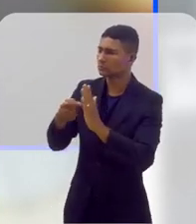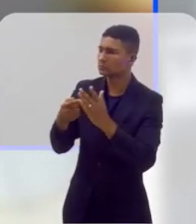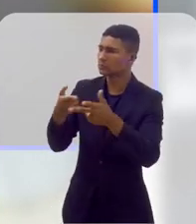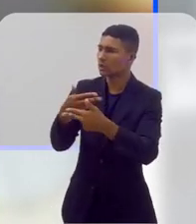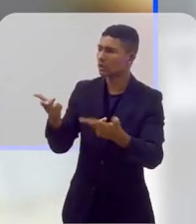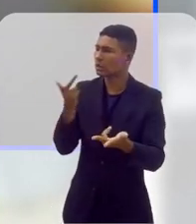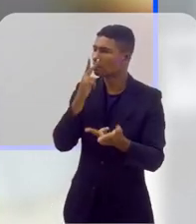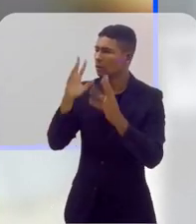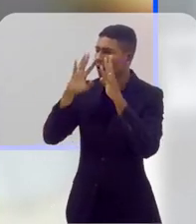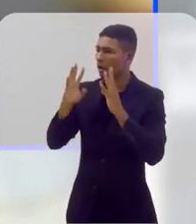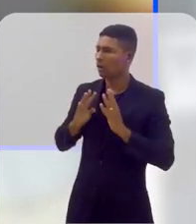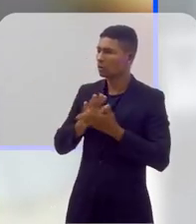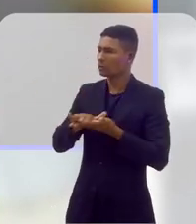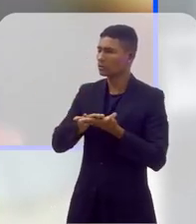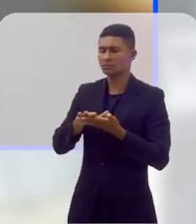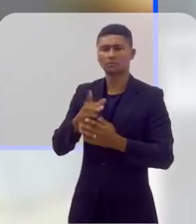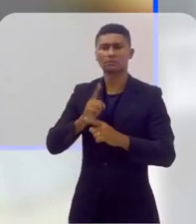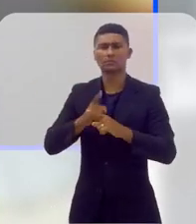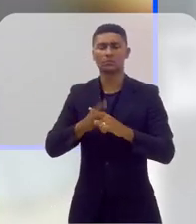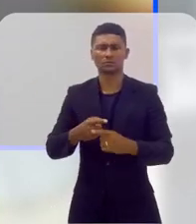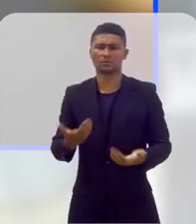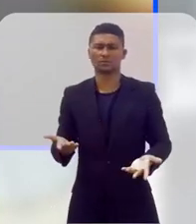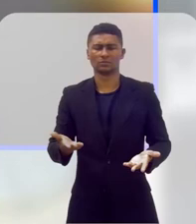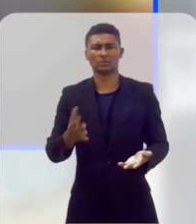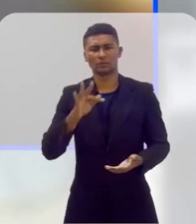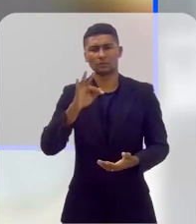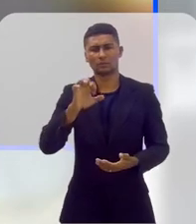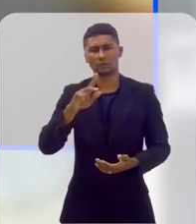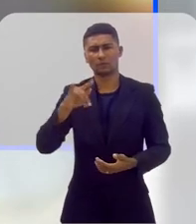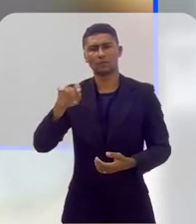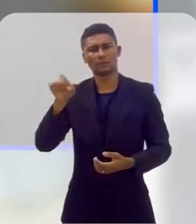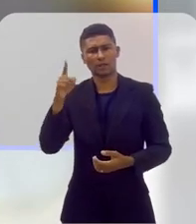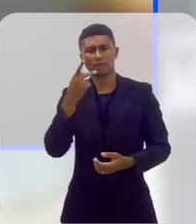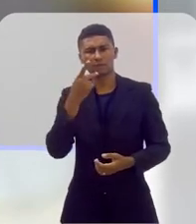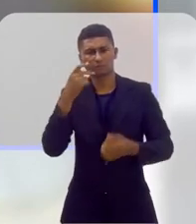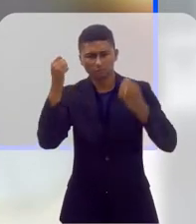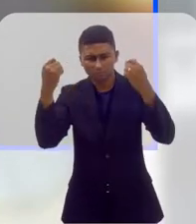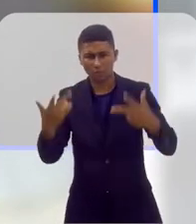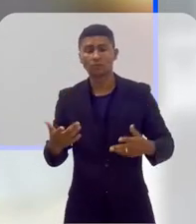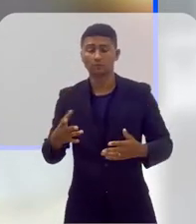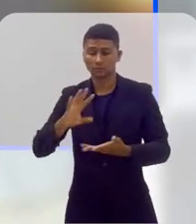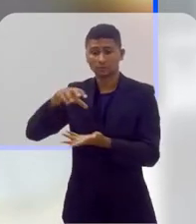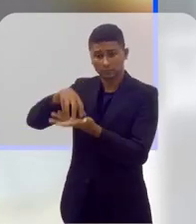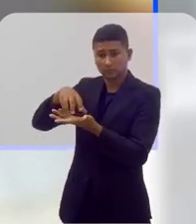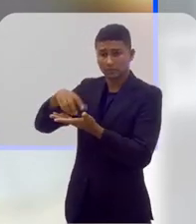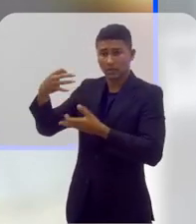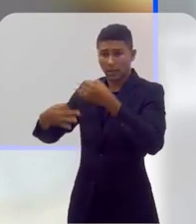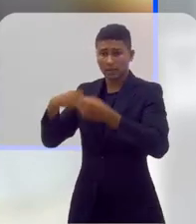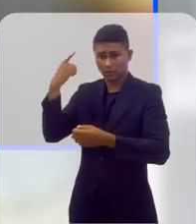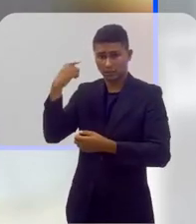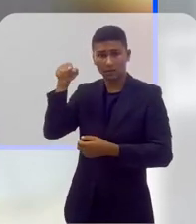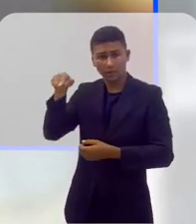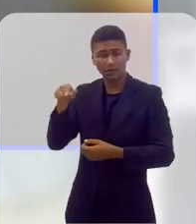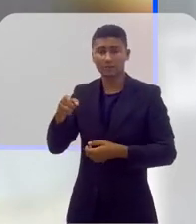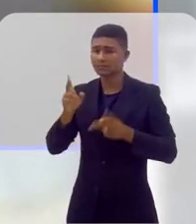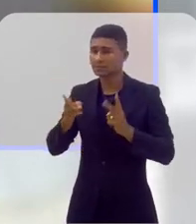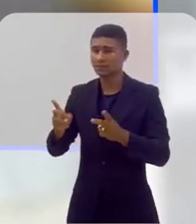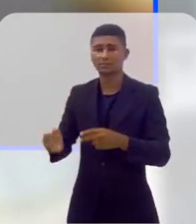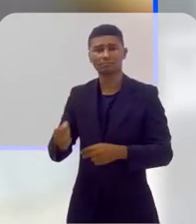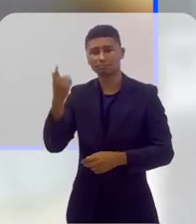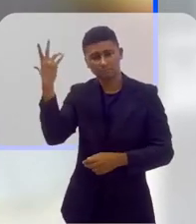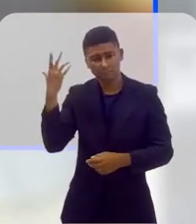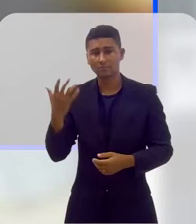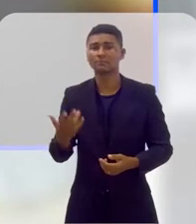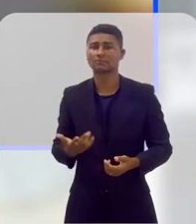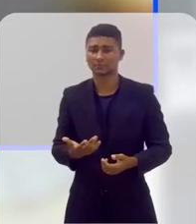uma resposta satisfatória. Felipe trouxe casos aí notórios. E na clínica, a todo momento, a gente tem que lidar, por exemplo, com alunos que foram